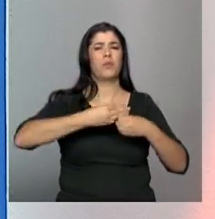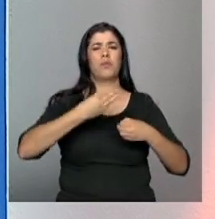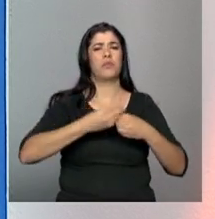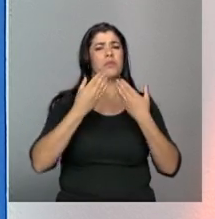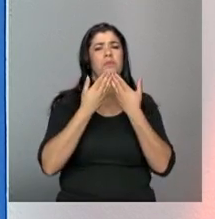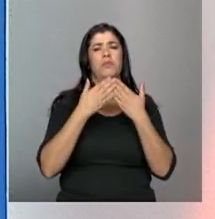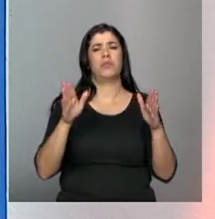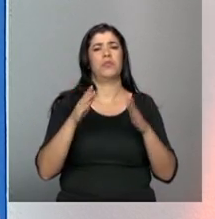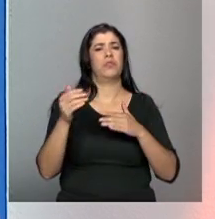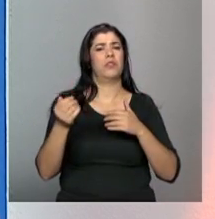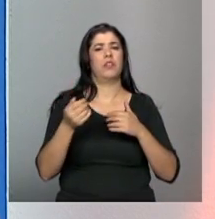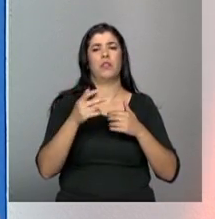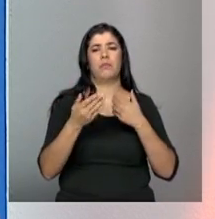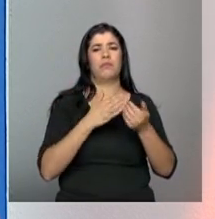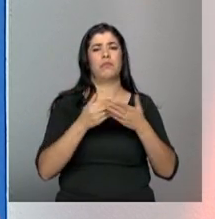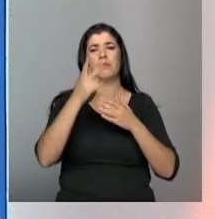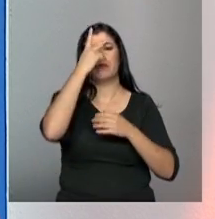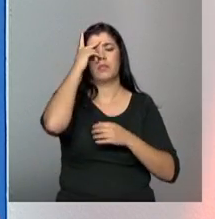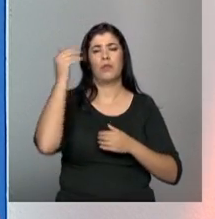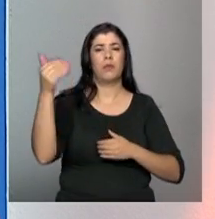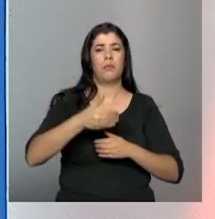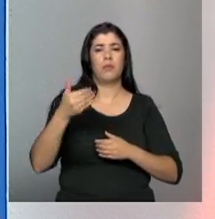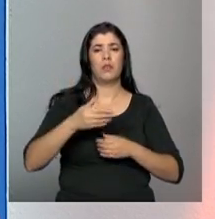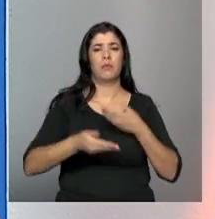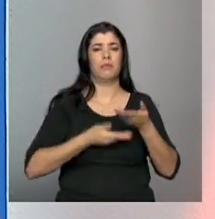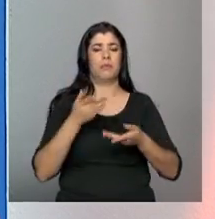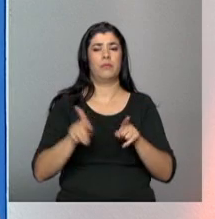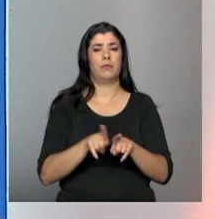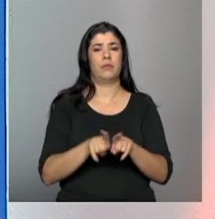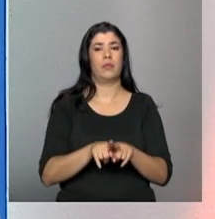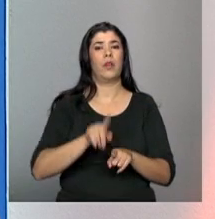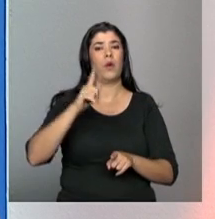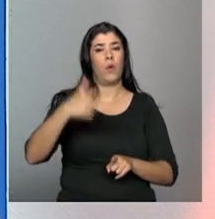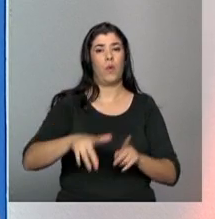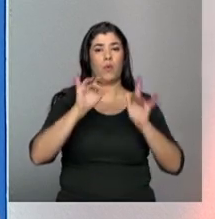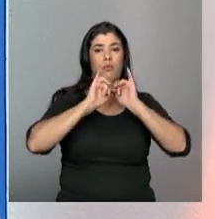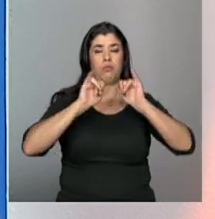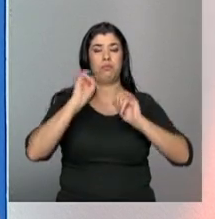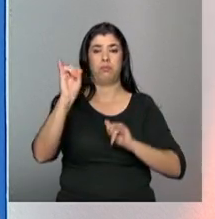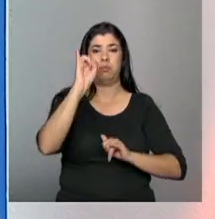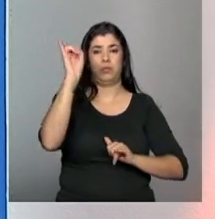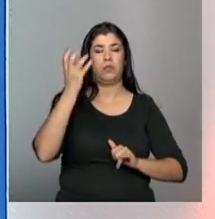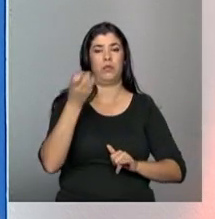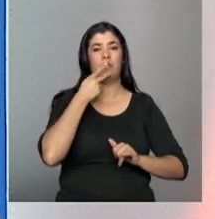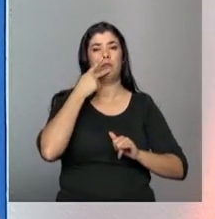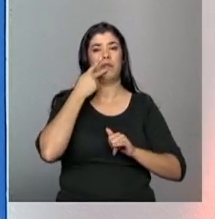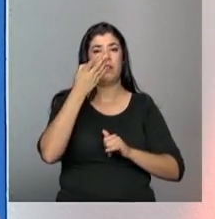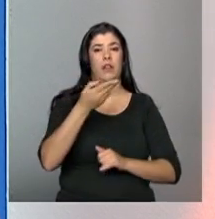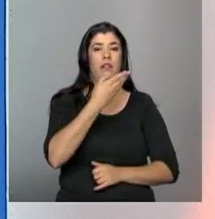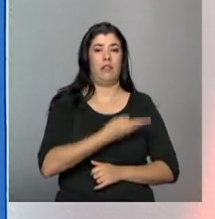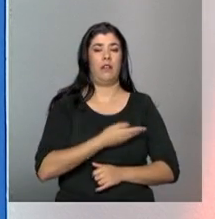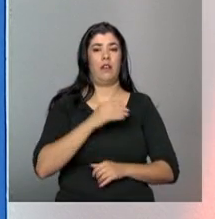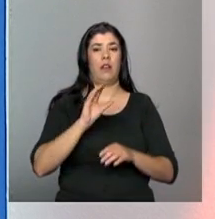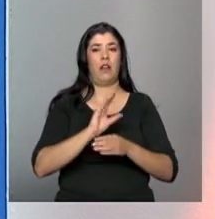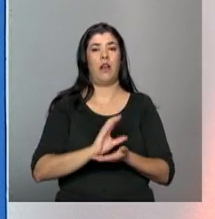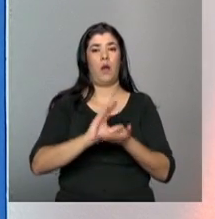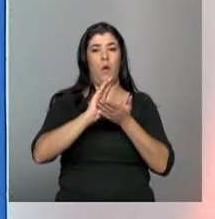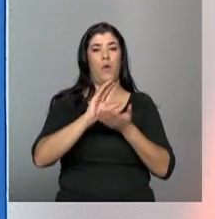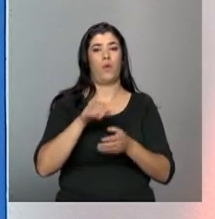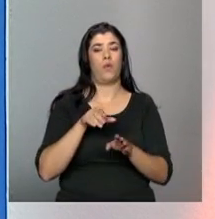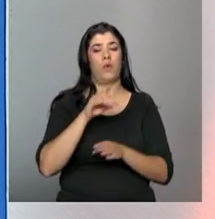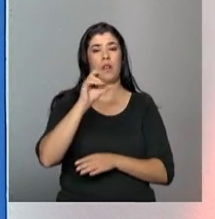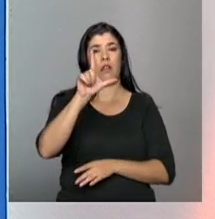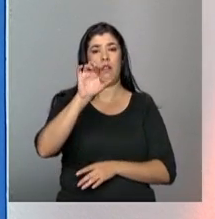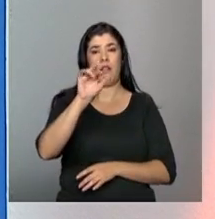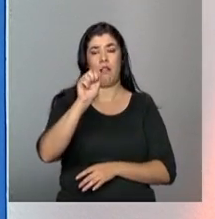participação de todos. Agora um detalhe que eu quero também acrescentar, o Lilian que bem apontou aqui a conselheira Lé, que todos os municípios